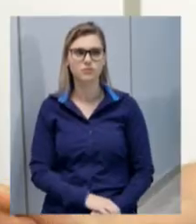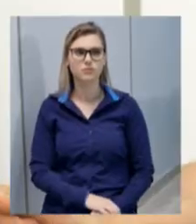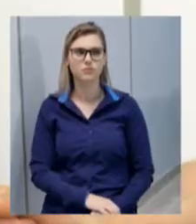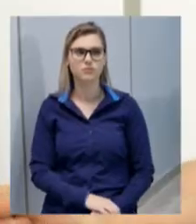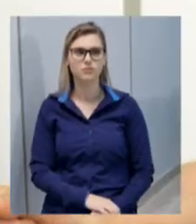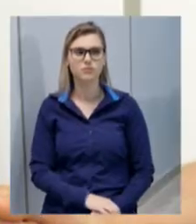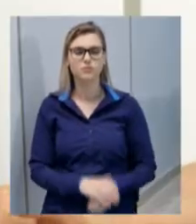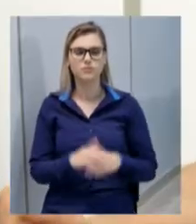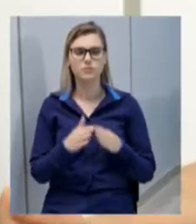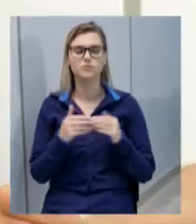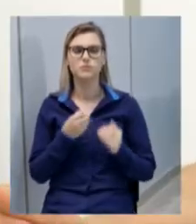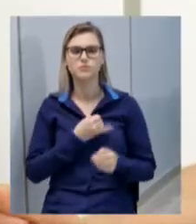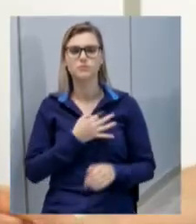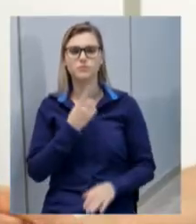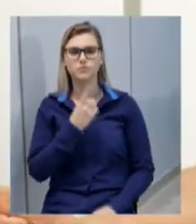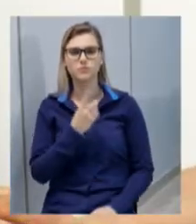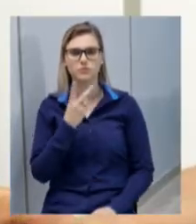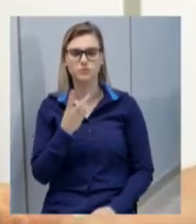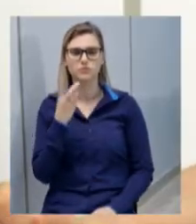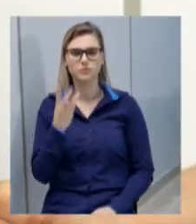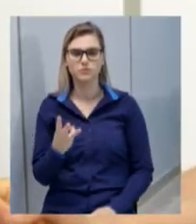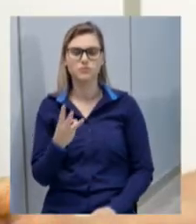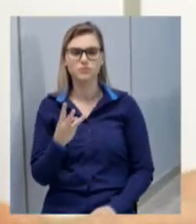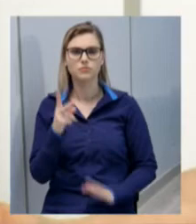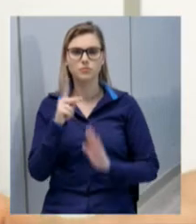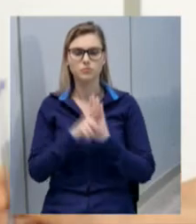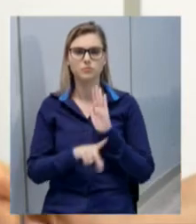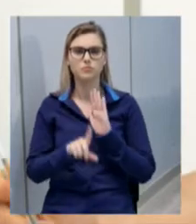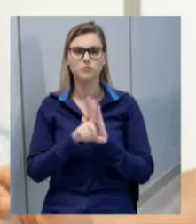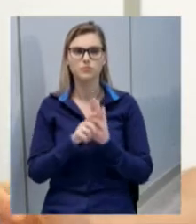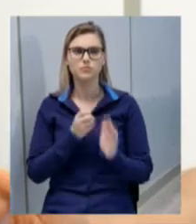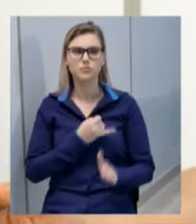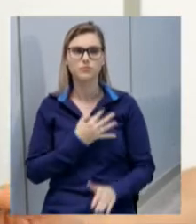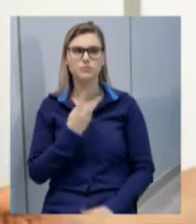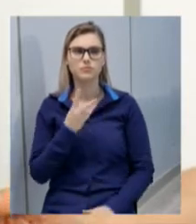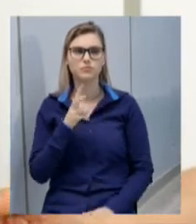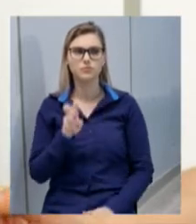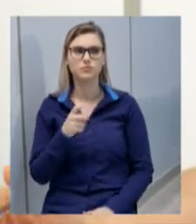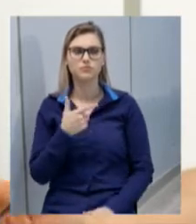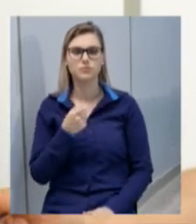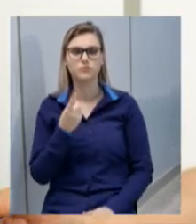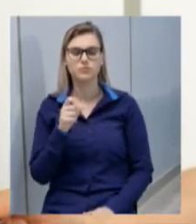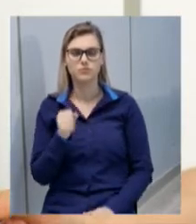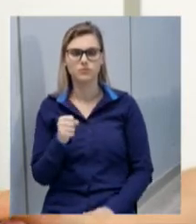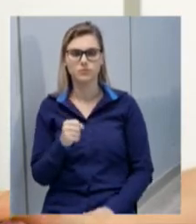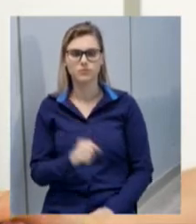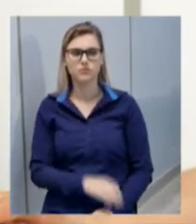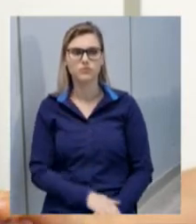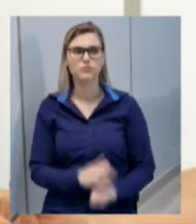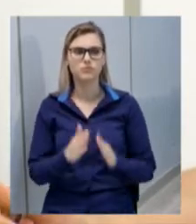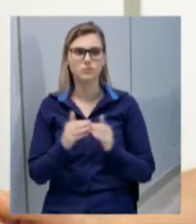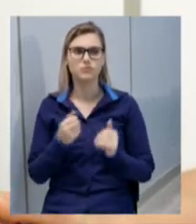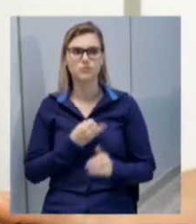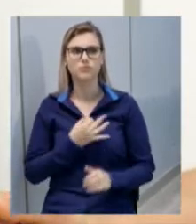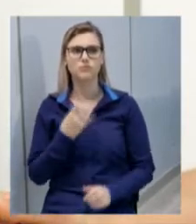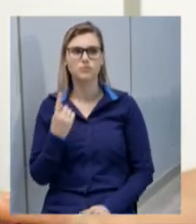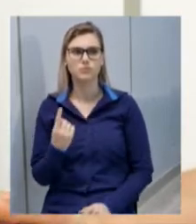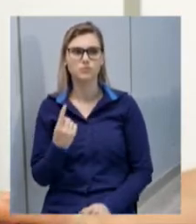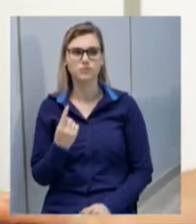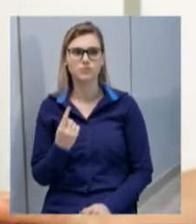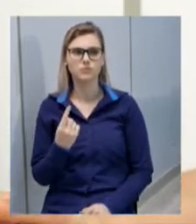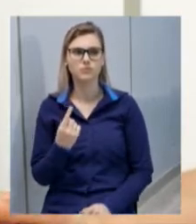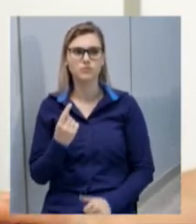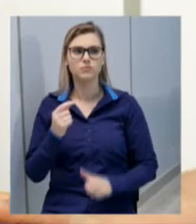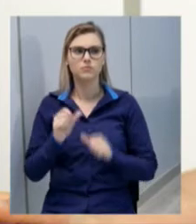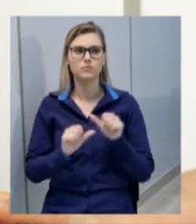emendas número 1, número 2 e número 3 ao projeto de lei número 25 de 2018 emenda número 1 altera